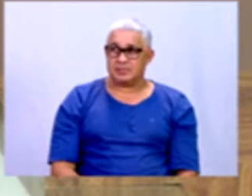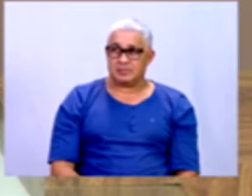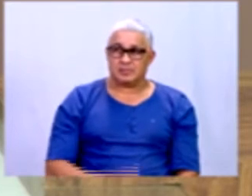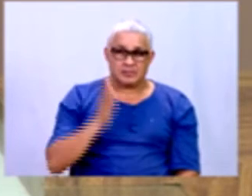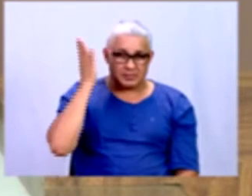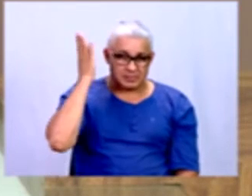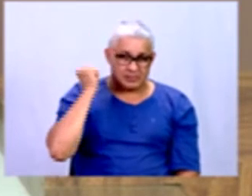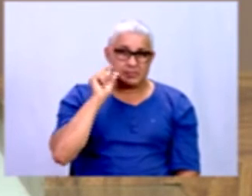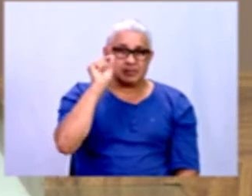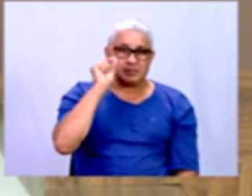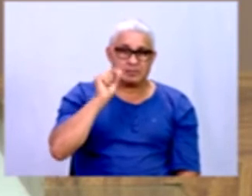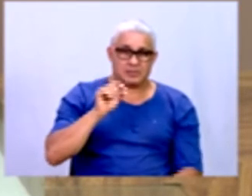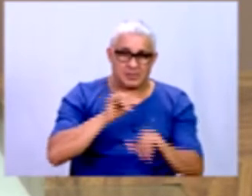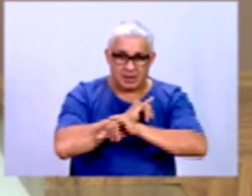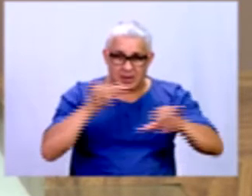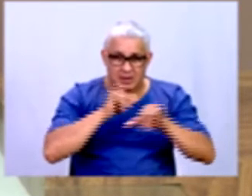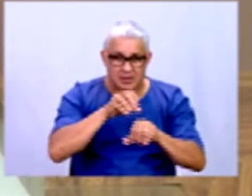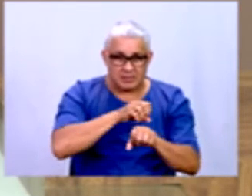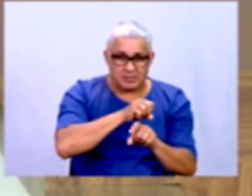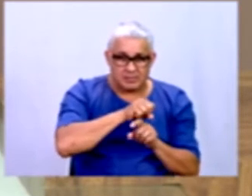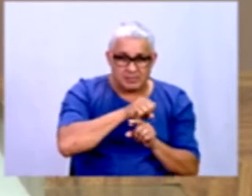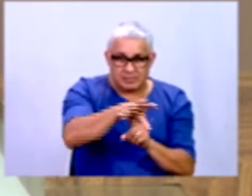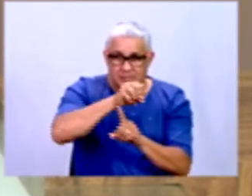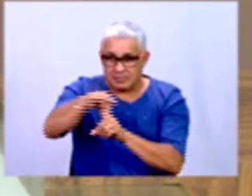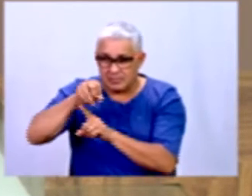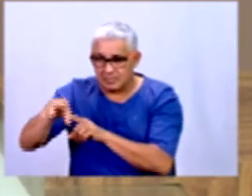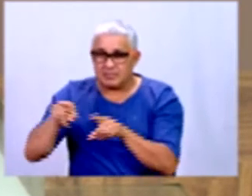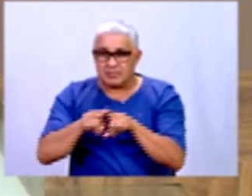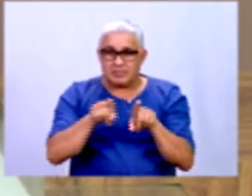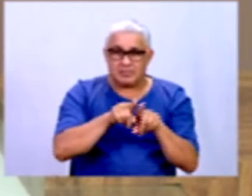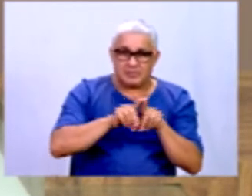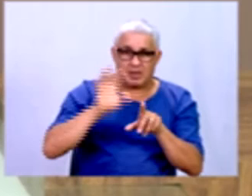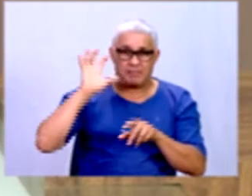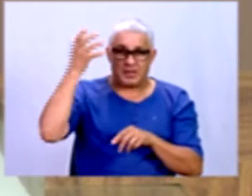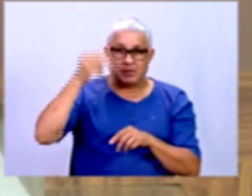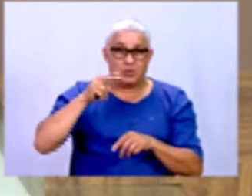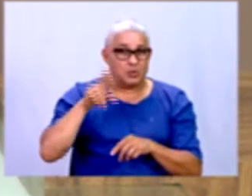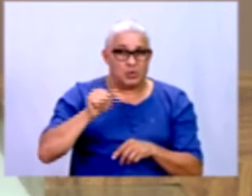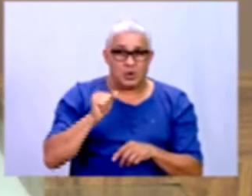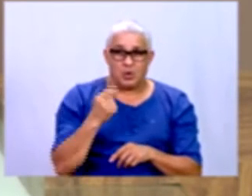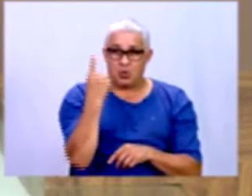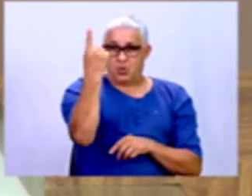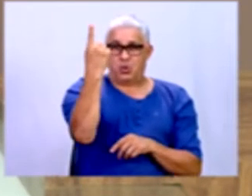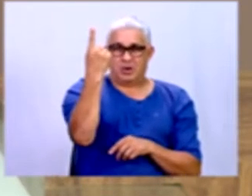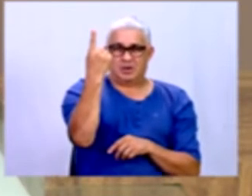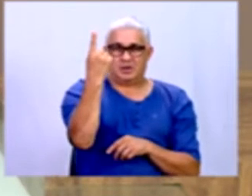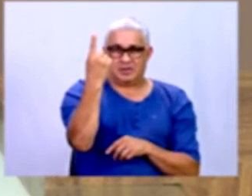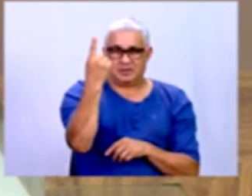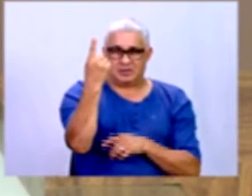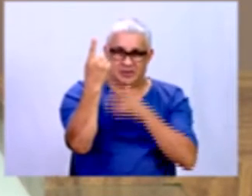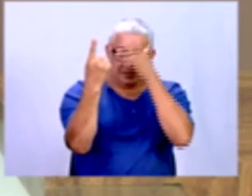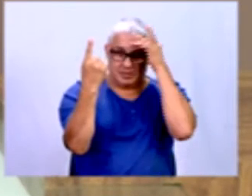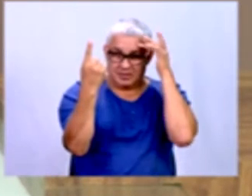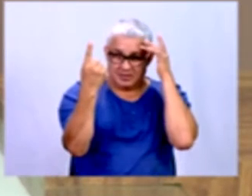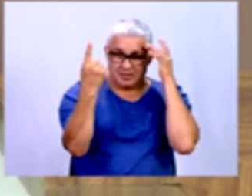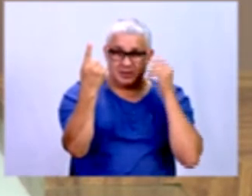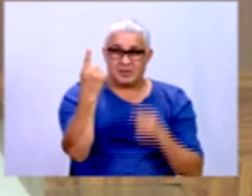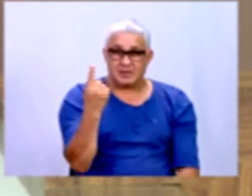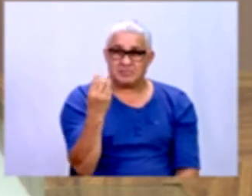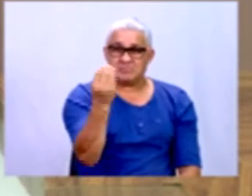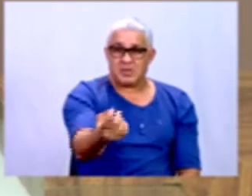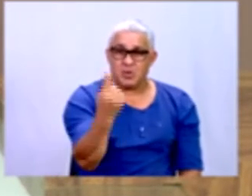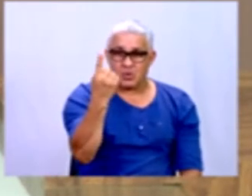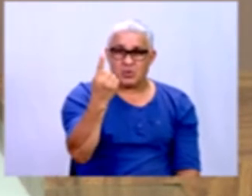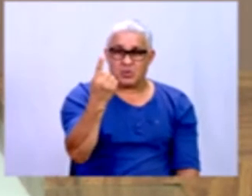sabe o que é você ter informações para passar e ter informações para tomar decisão. Nunca traga somente o dado ali para a pessoa, nunca traga, ah, é